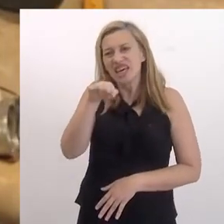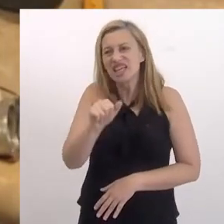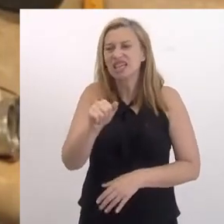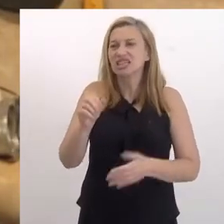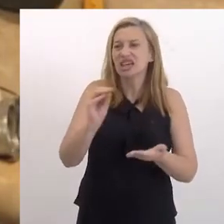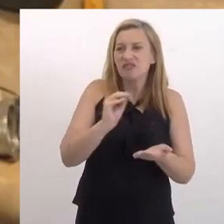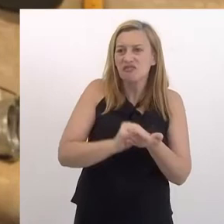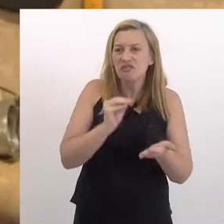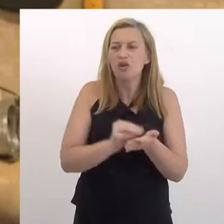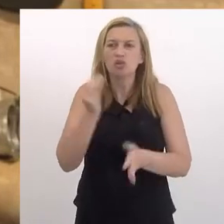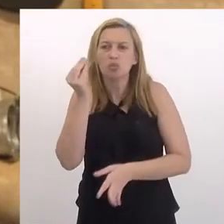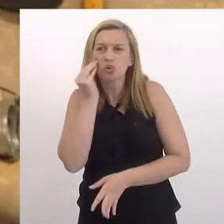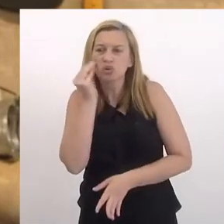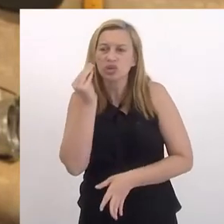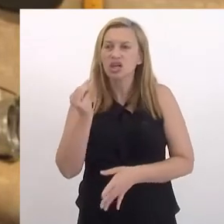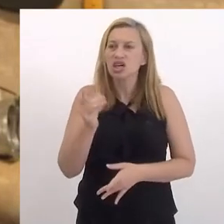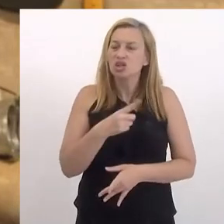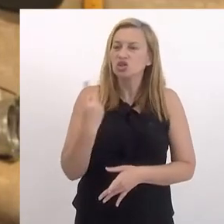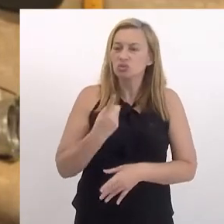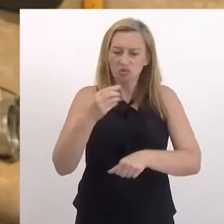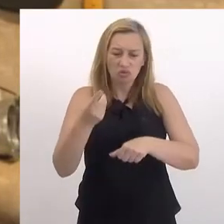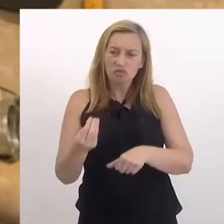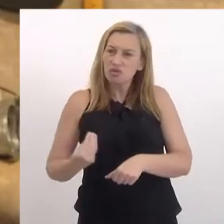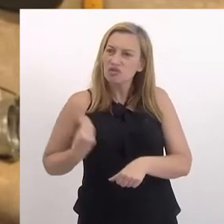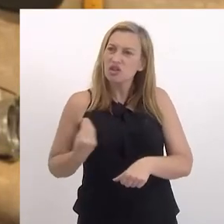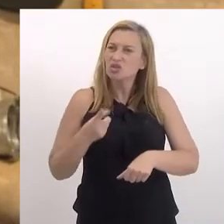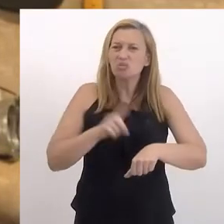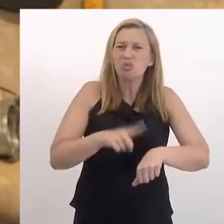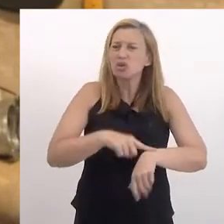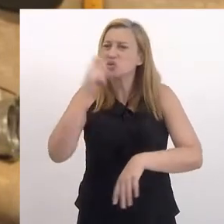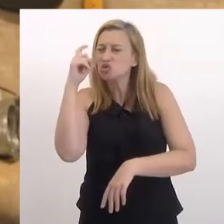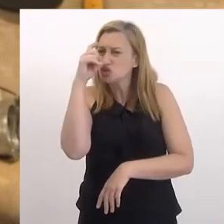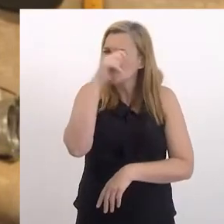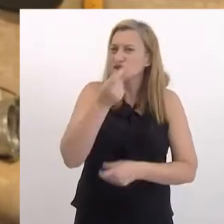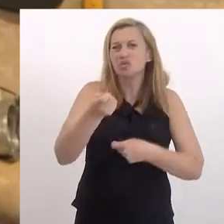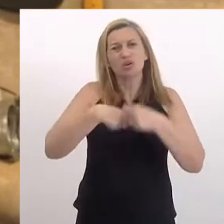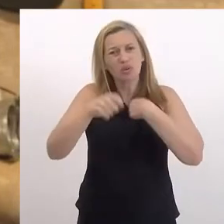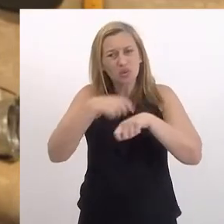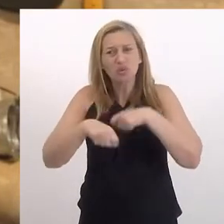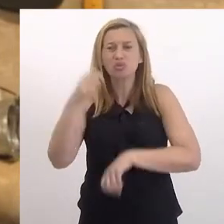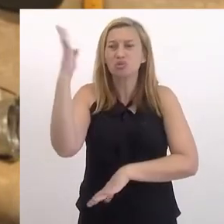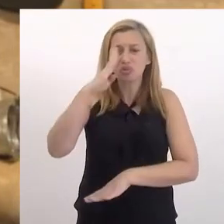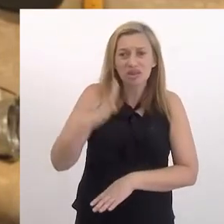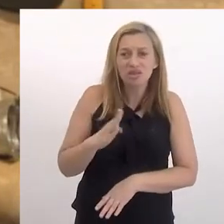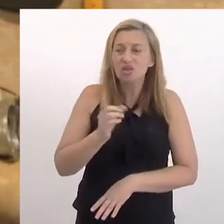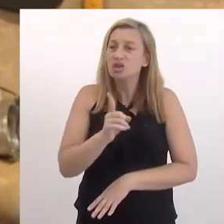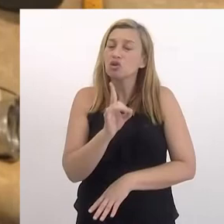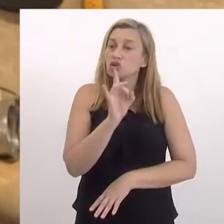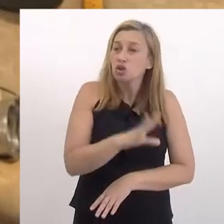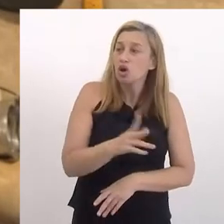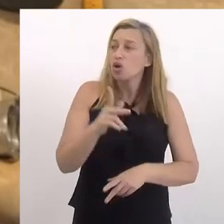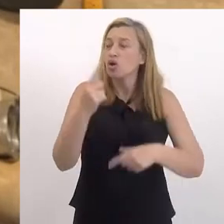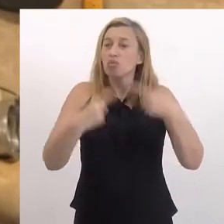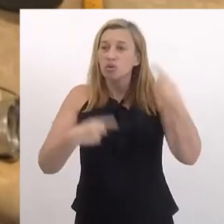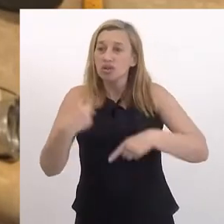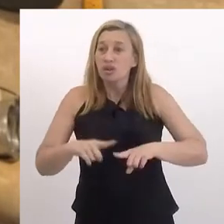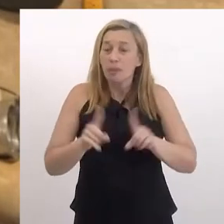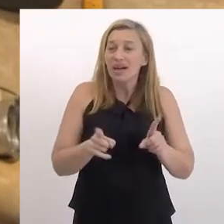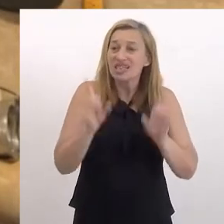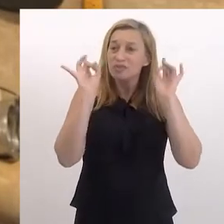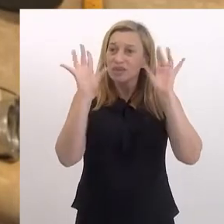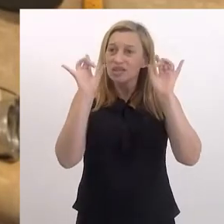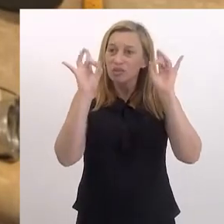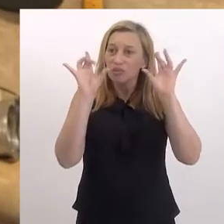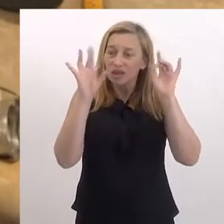vítima da falta de oportunidade, sabe? A gente está vivendo num momento muito difícil econômico no Brasil, não só político, mas